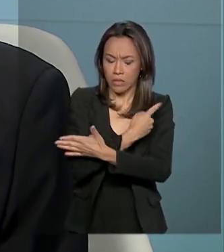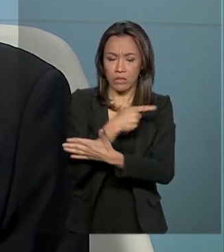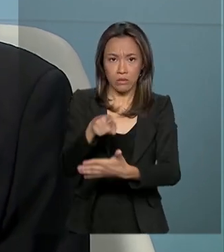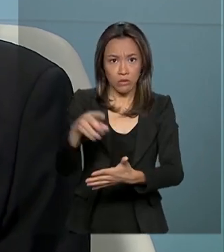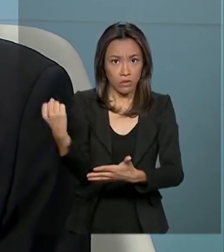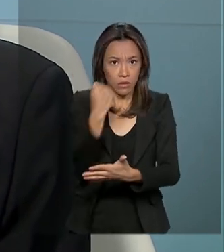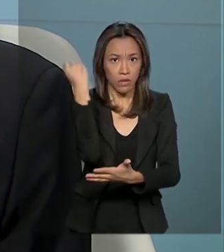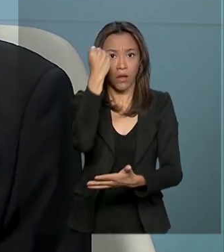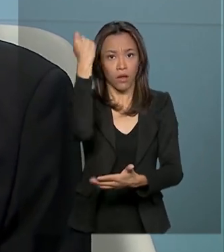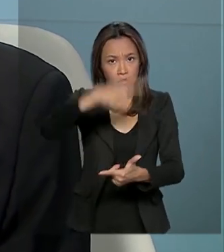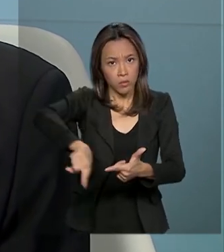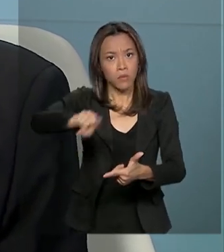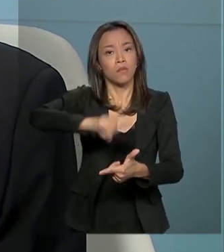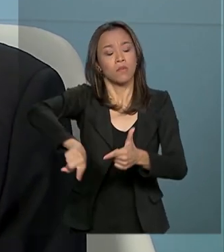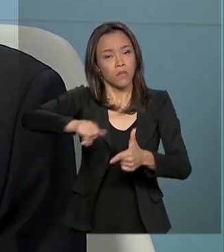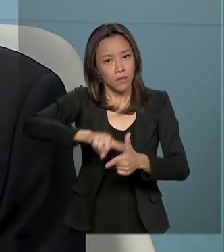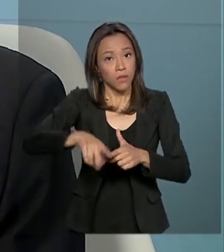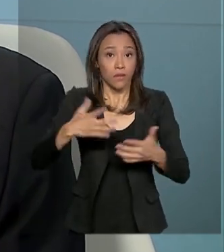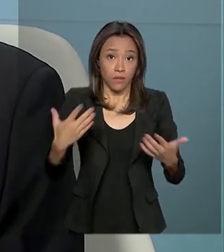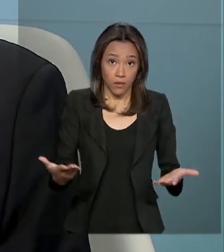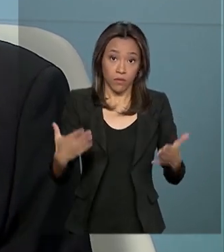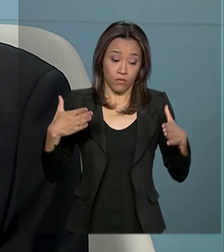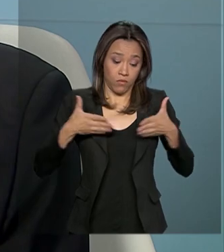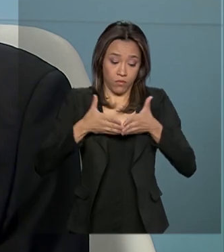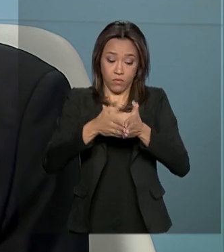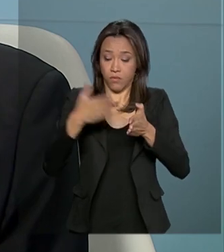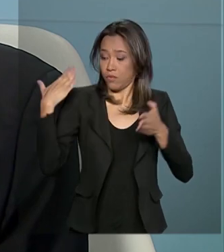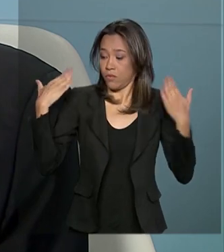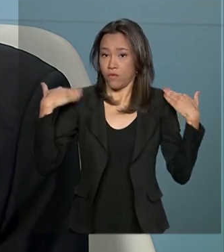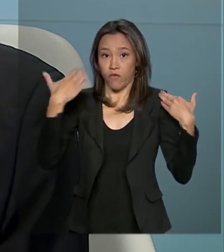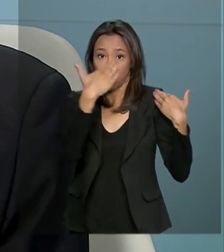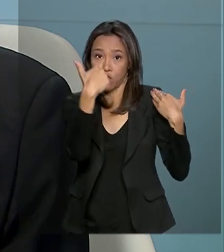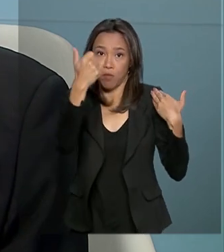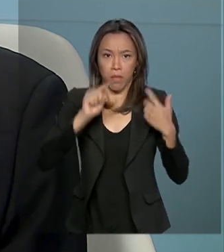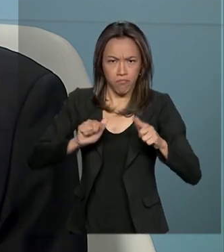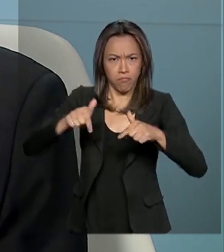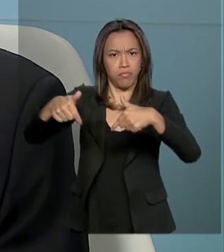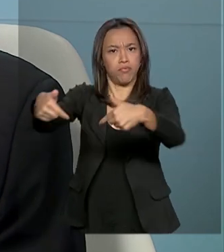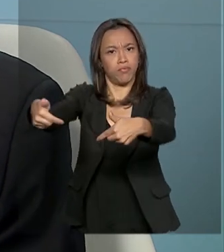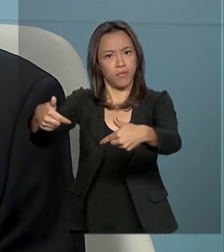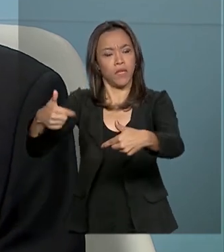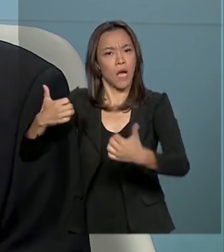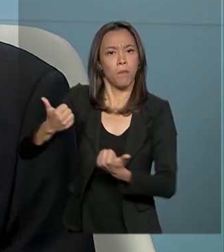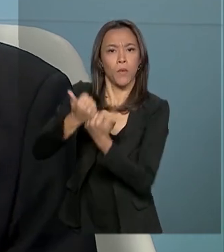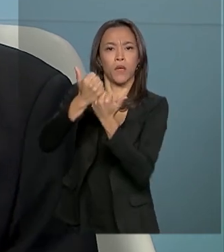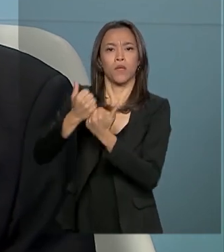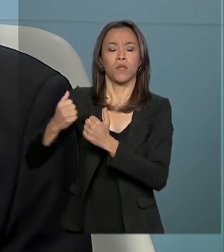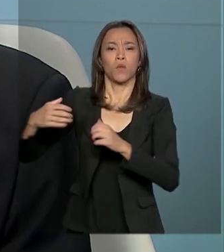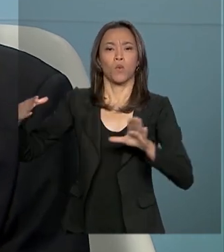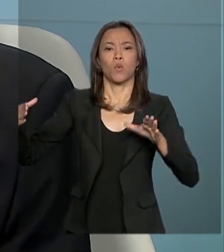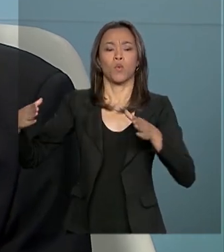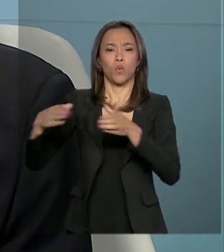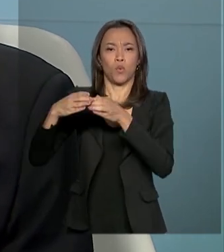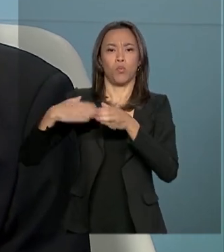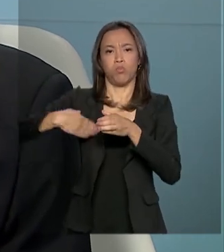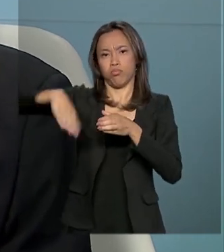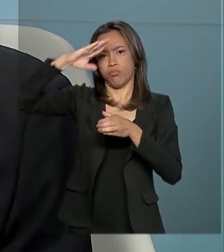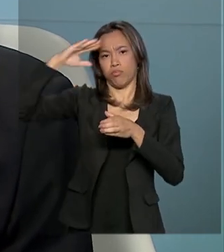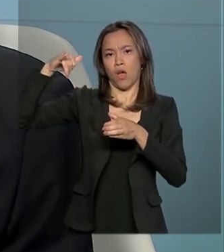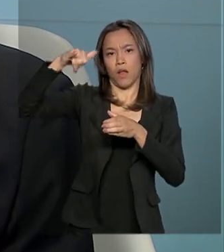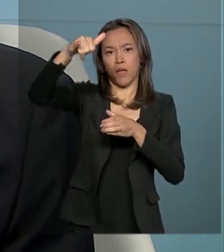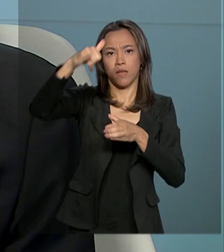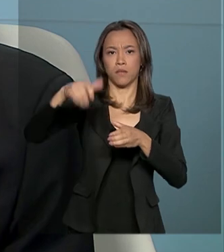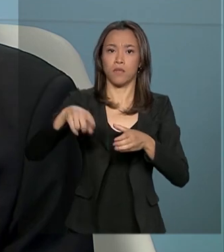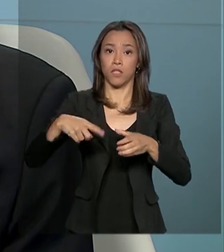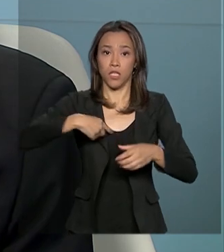problemas, que também a nossa Marinha foi chamada a trabalhar junto com a Força Aérea, junto com o Exército, mas principalmente